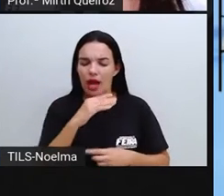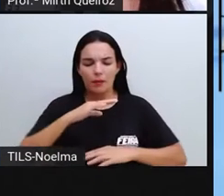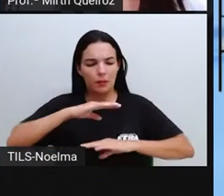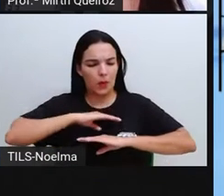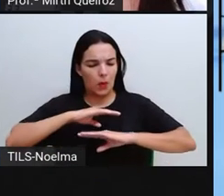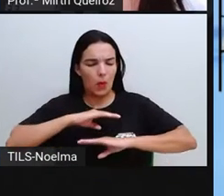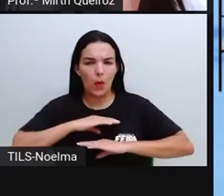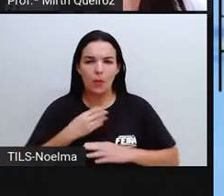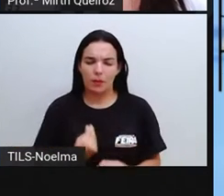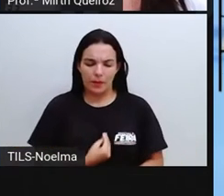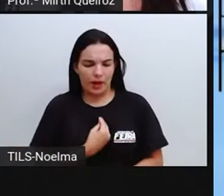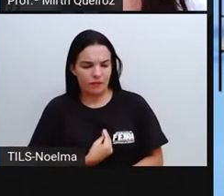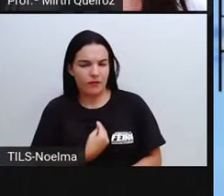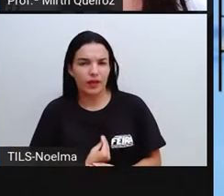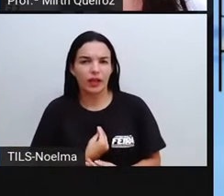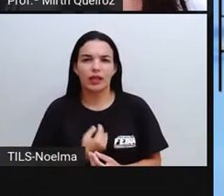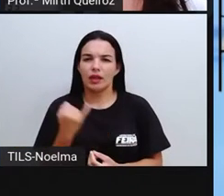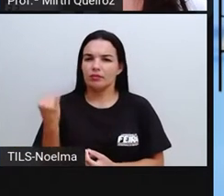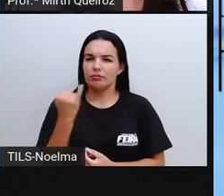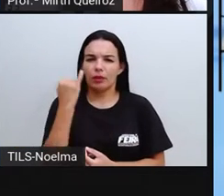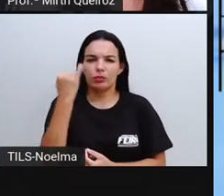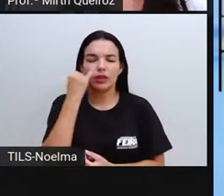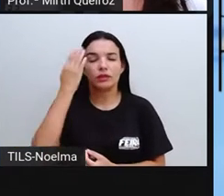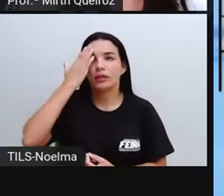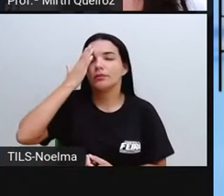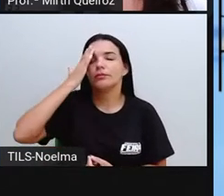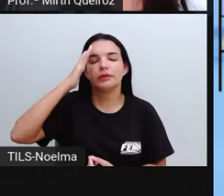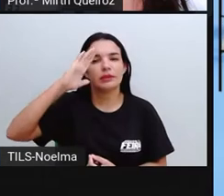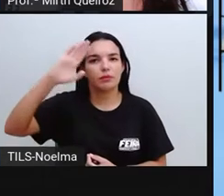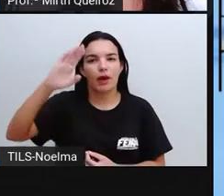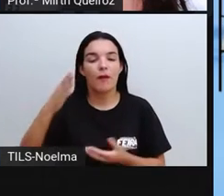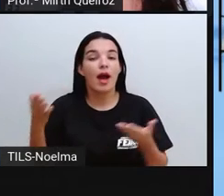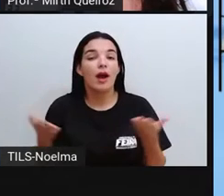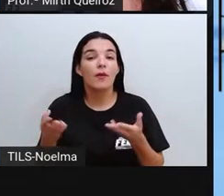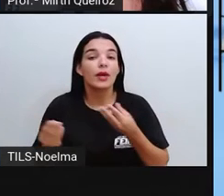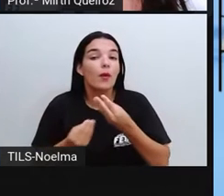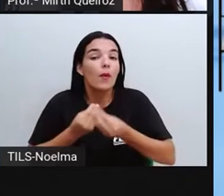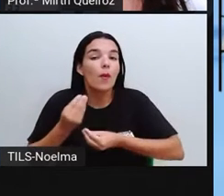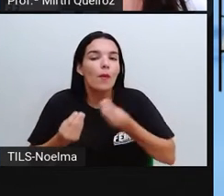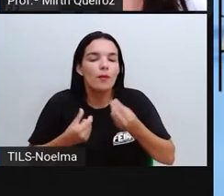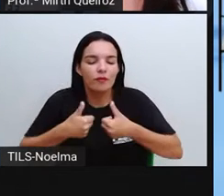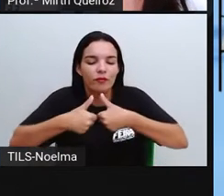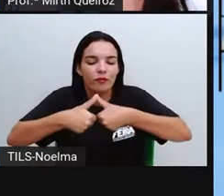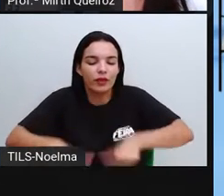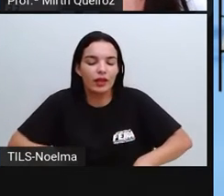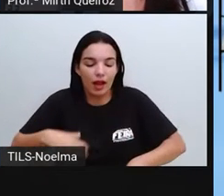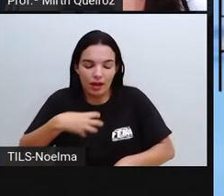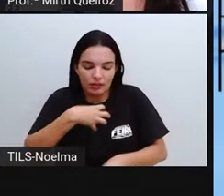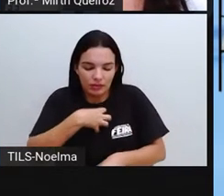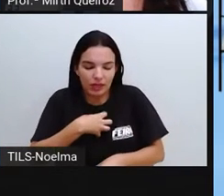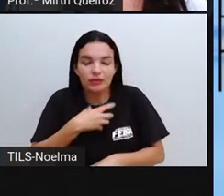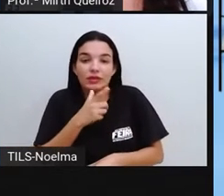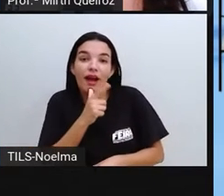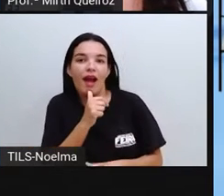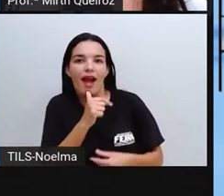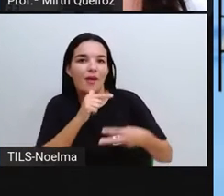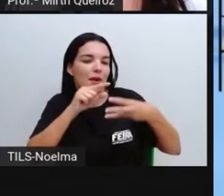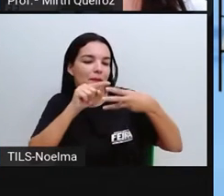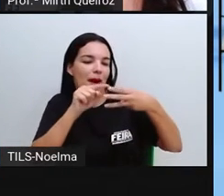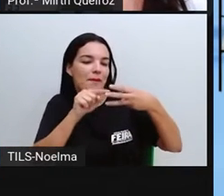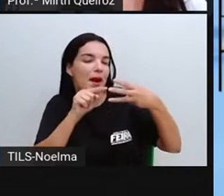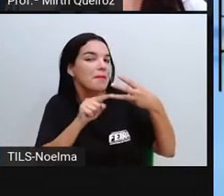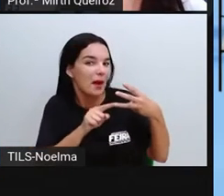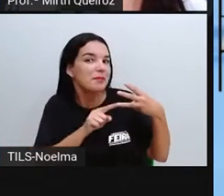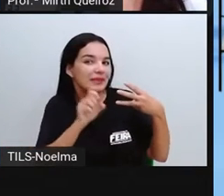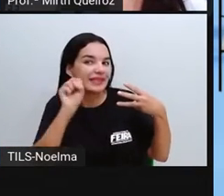corpo, né? A gente vai falar agora sobre os estados físicos da água, os estados